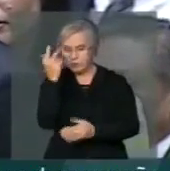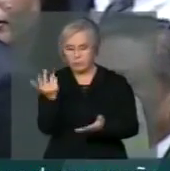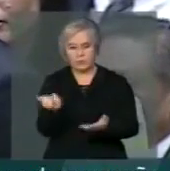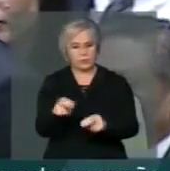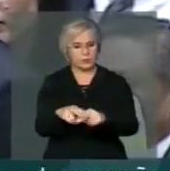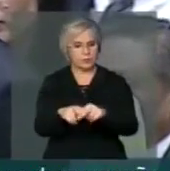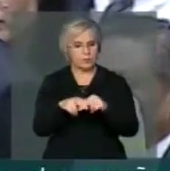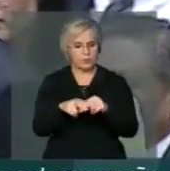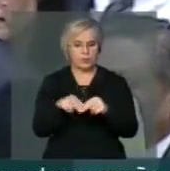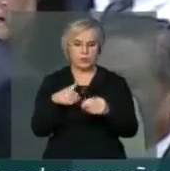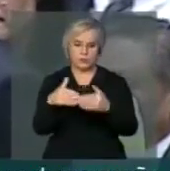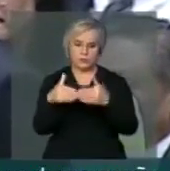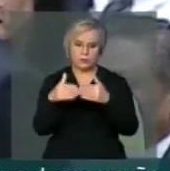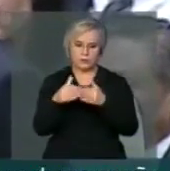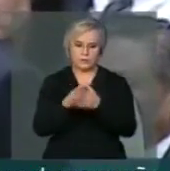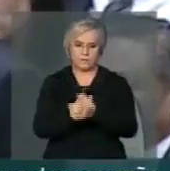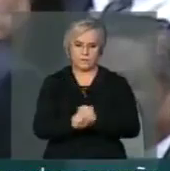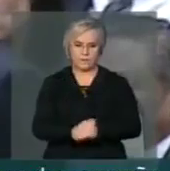Portanto, eu peço...